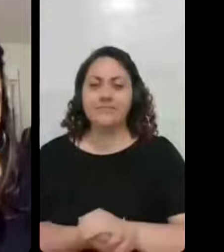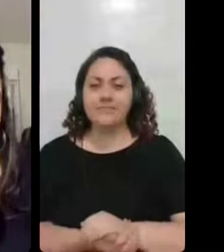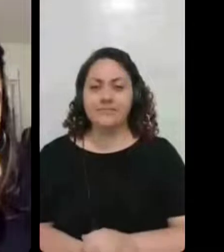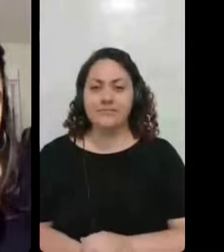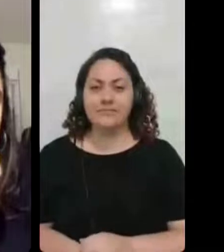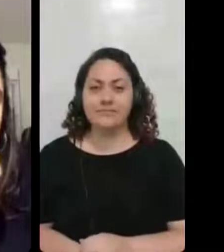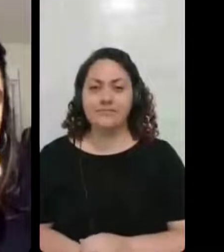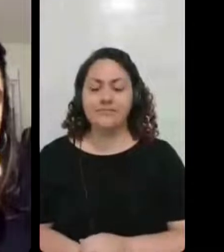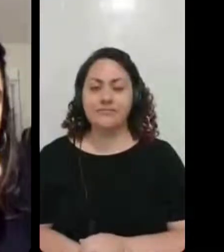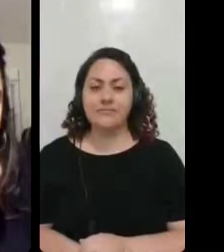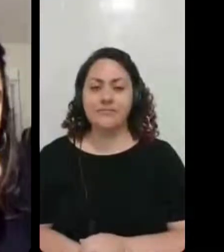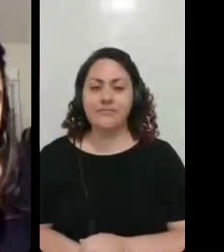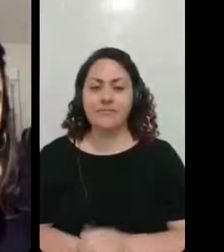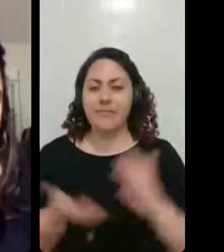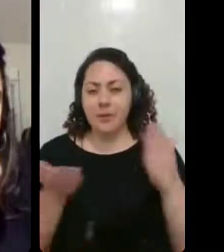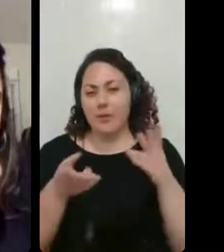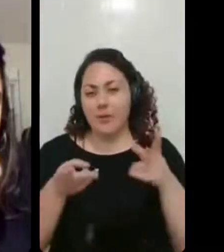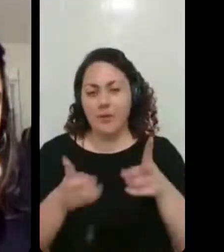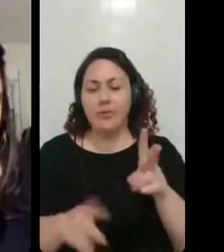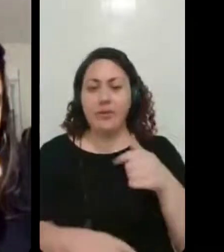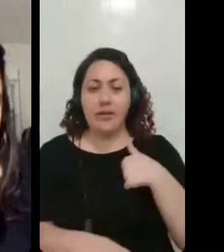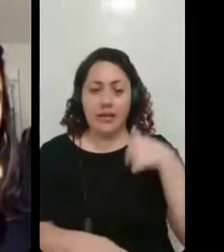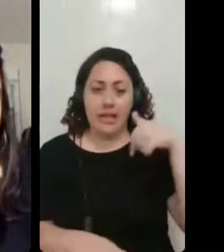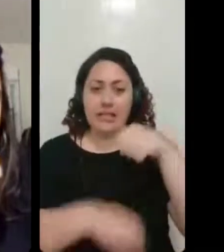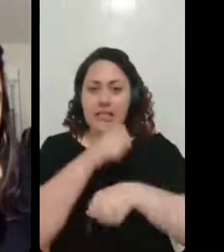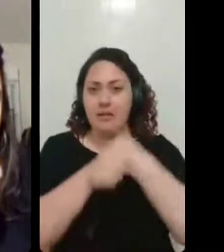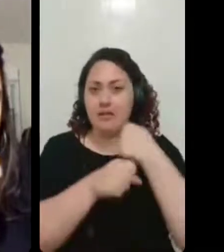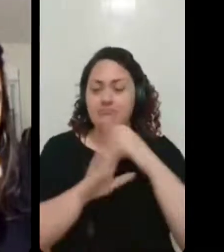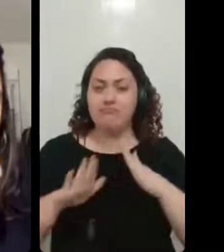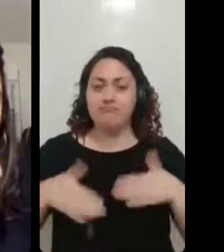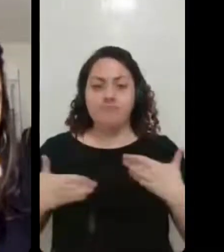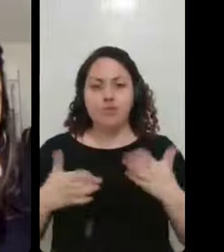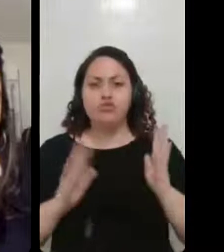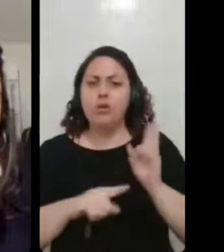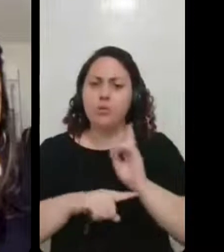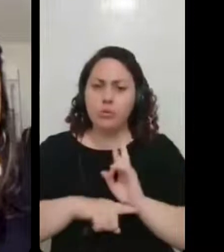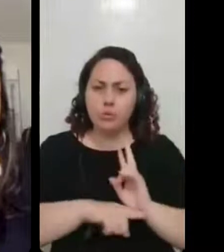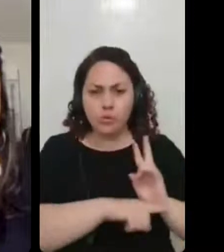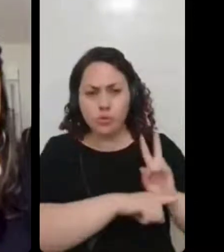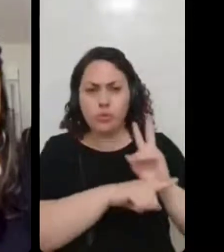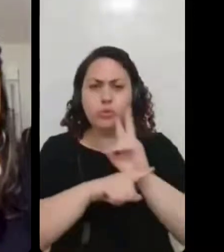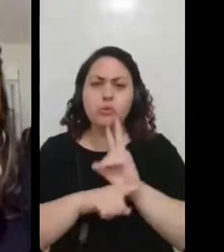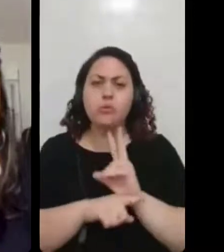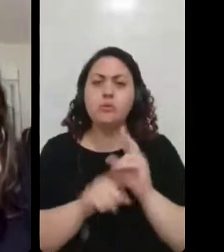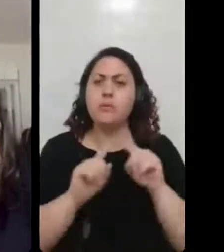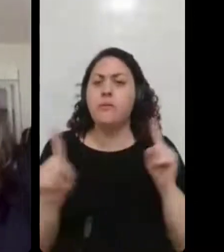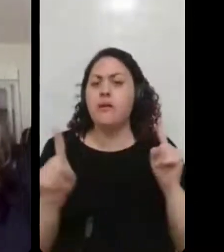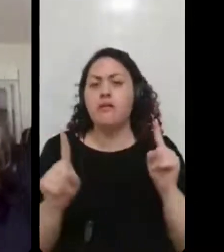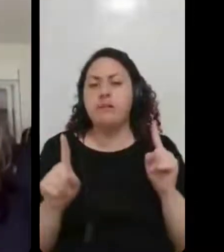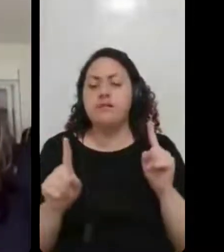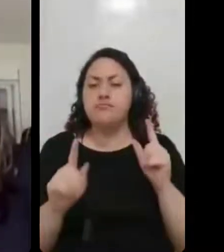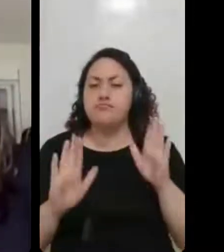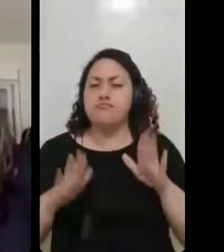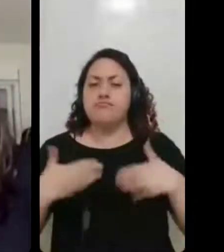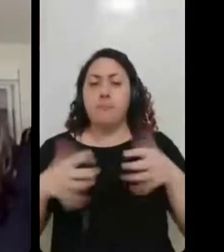ano, né? Apesar de todos os cuidados em ter o Covid. é